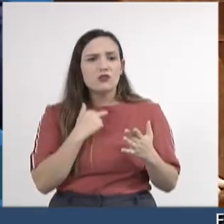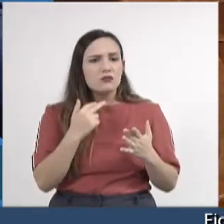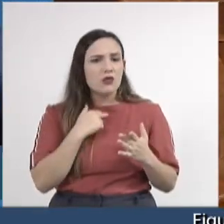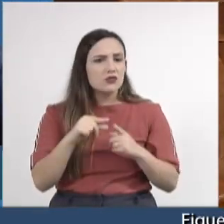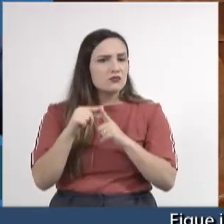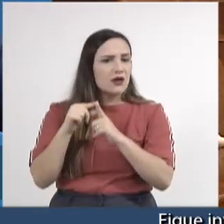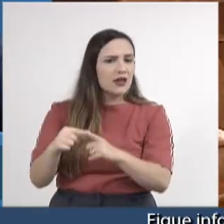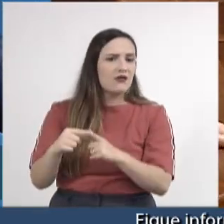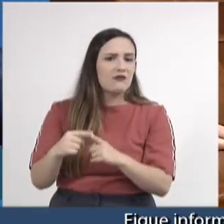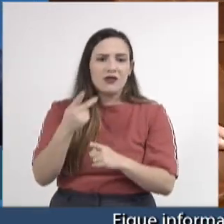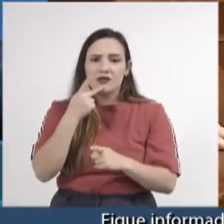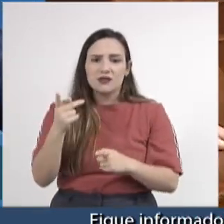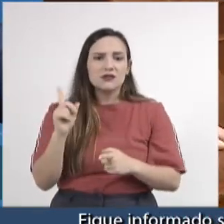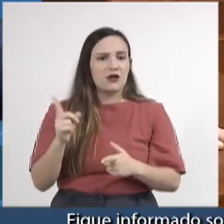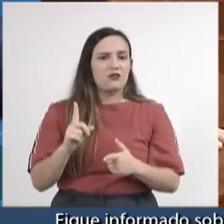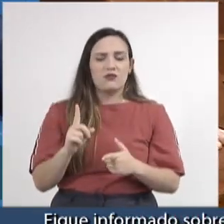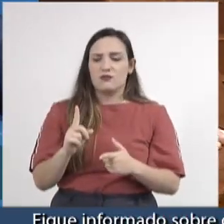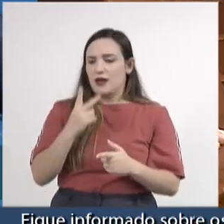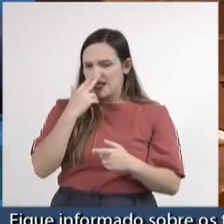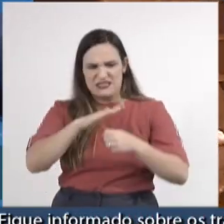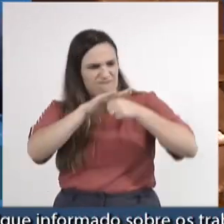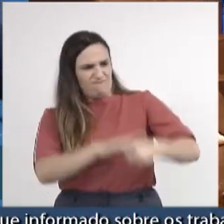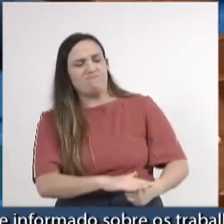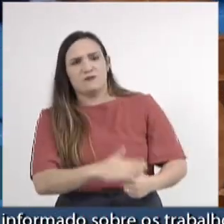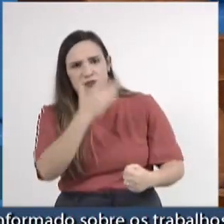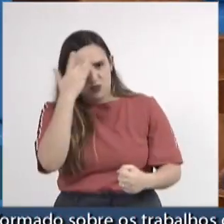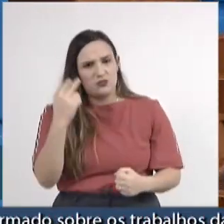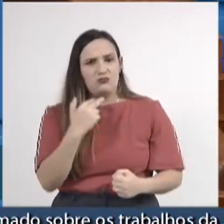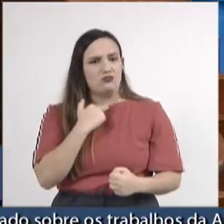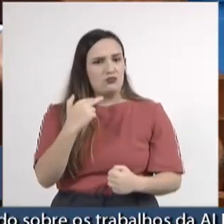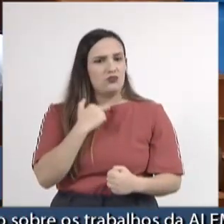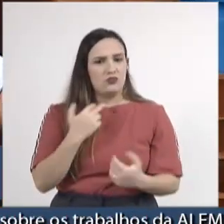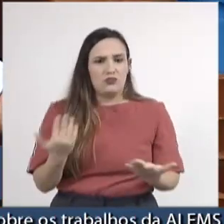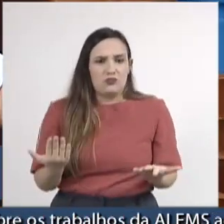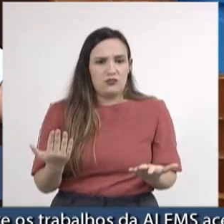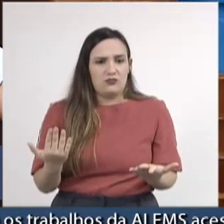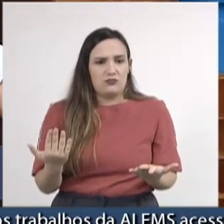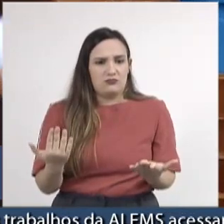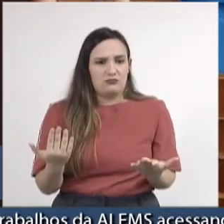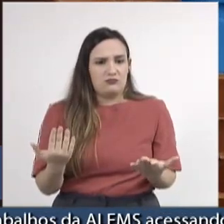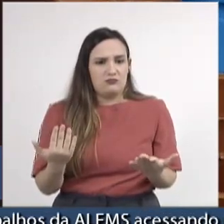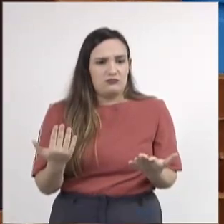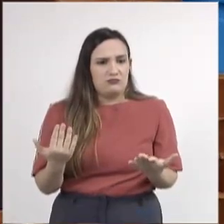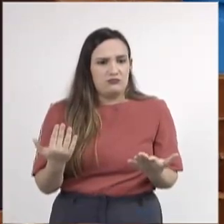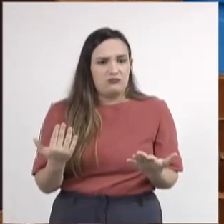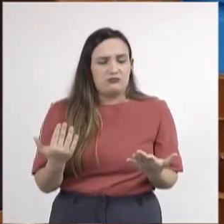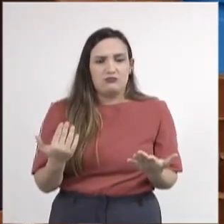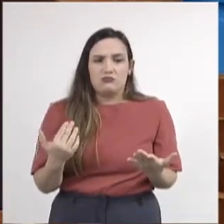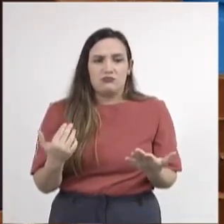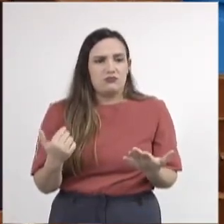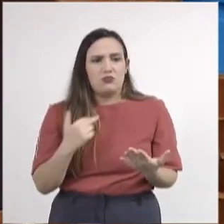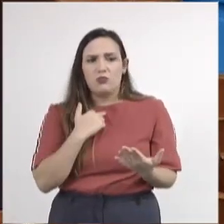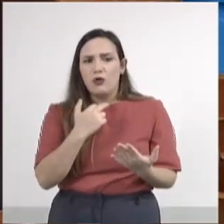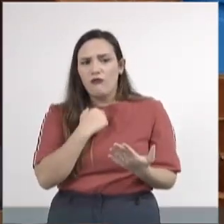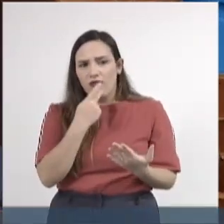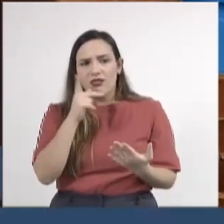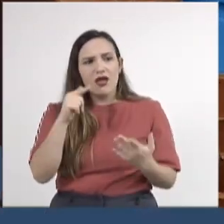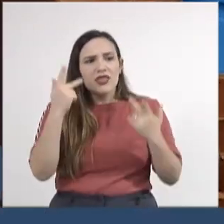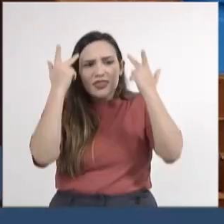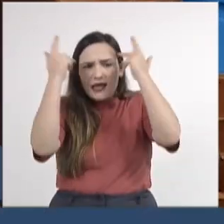e inferiorizar a outra pessoa. Isso não pode ser considerado natural ou normal.